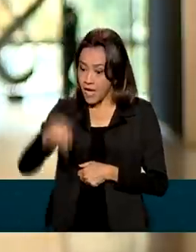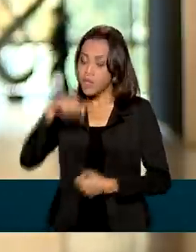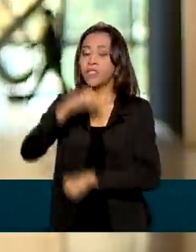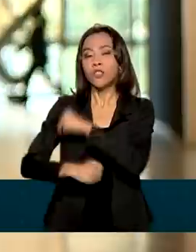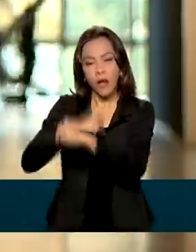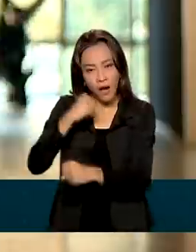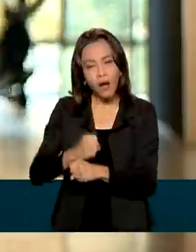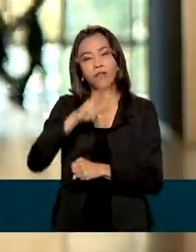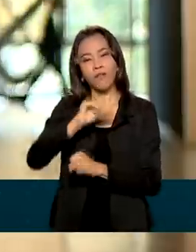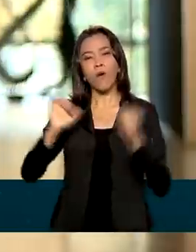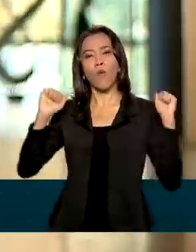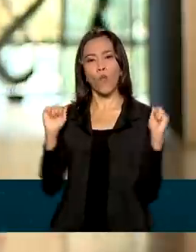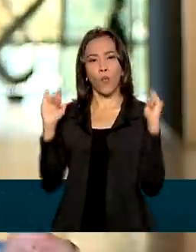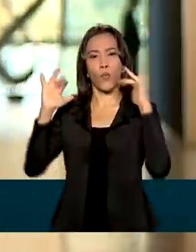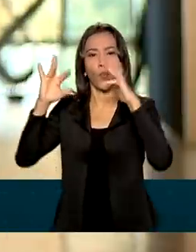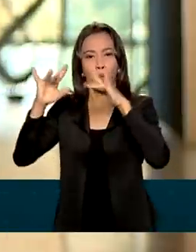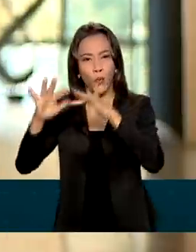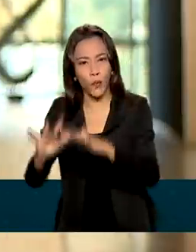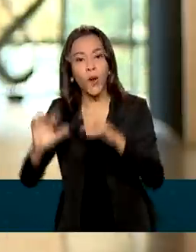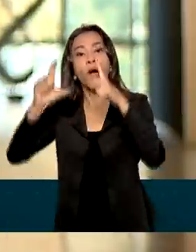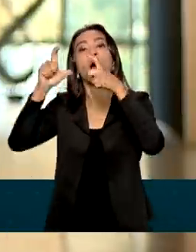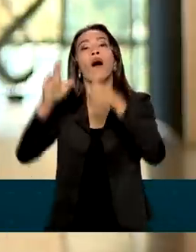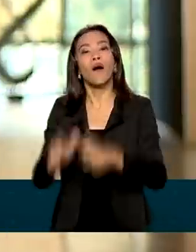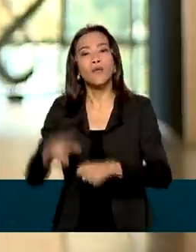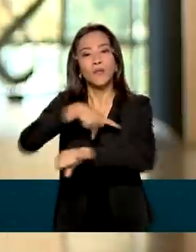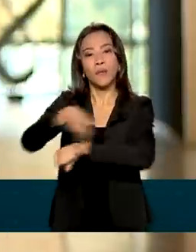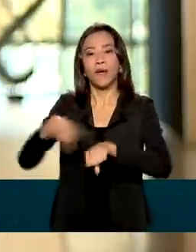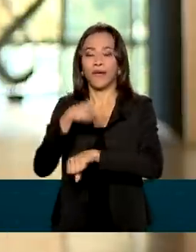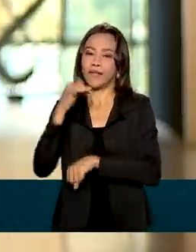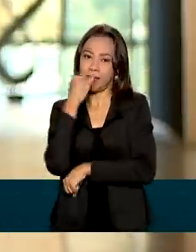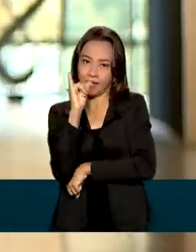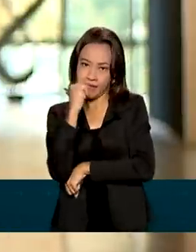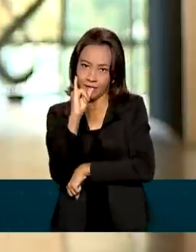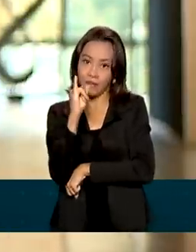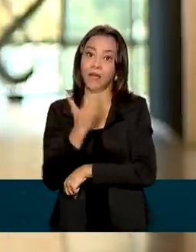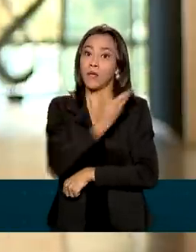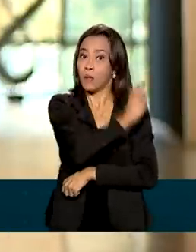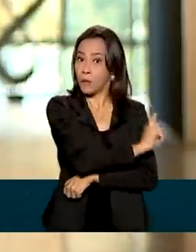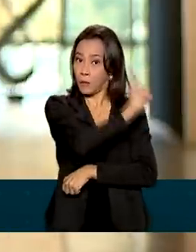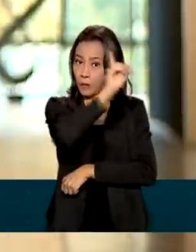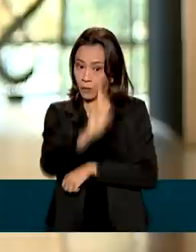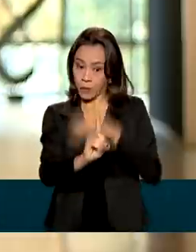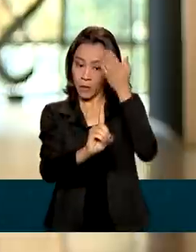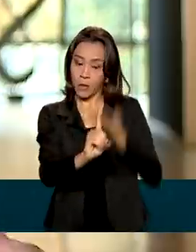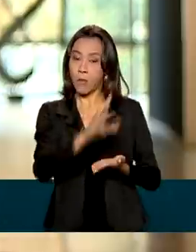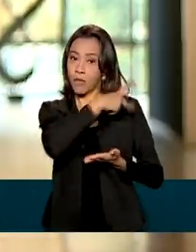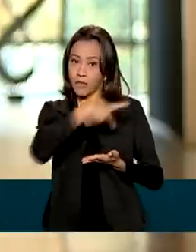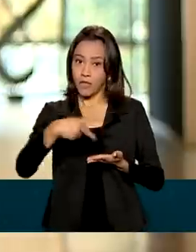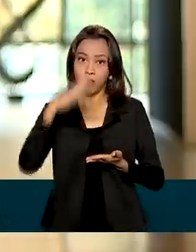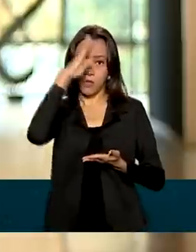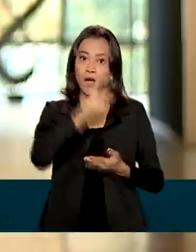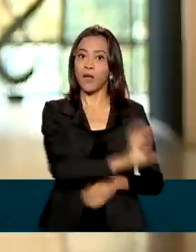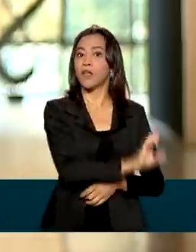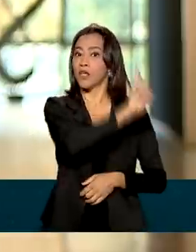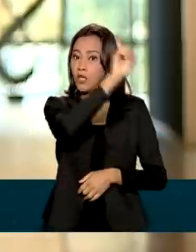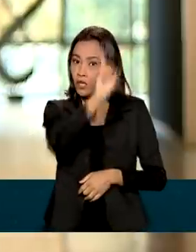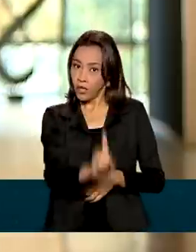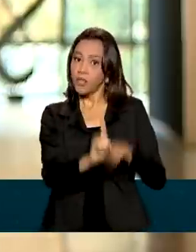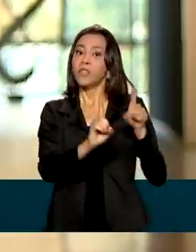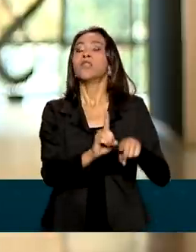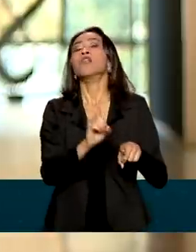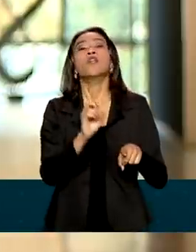no centro de convenções lá no Vola, em Roma. O presidente Jair Bolsonaro e o norte-americano Joe Biden